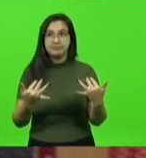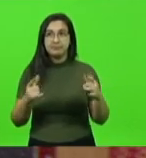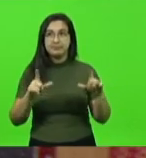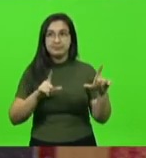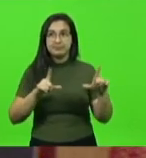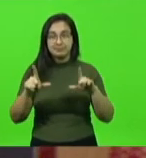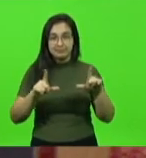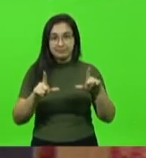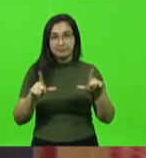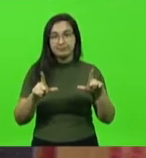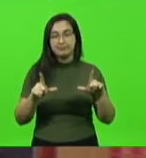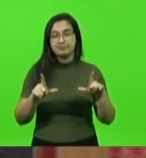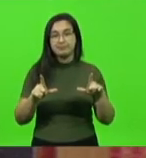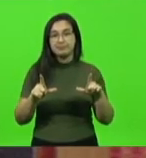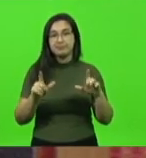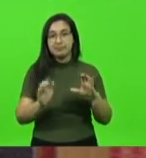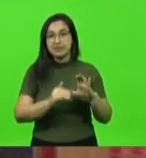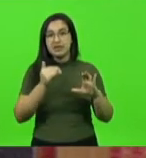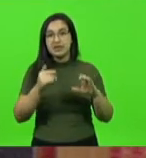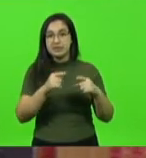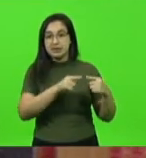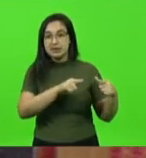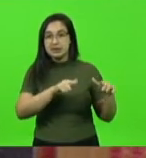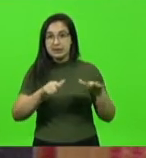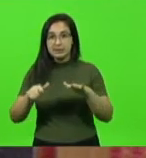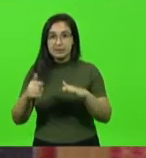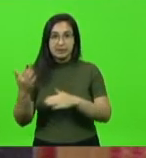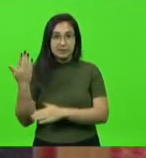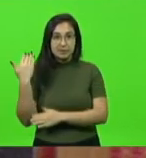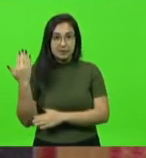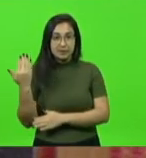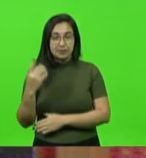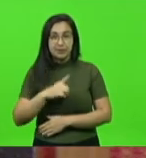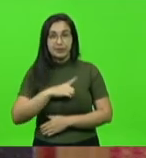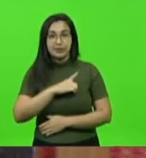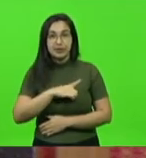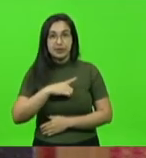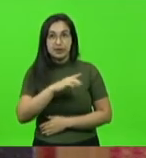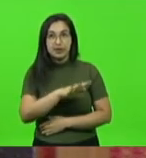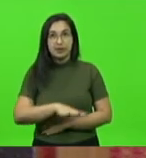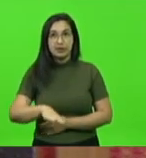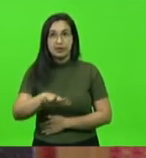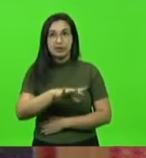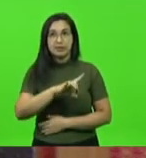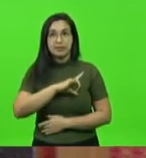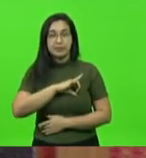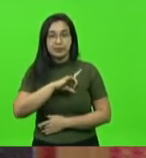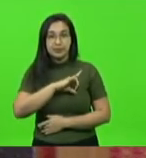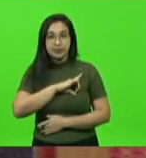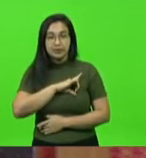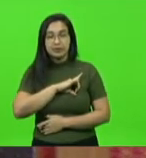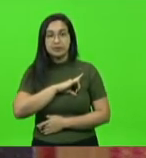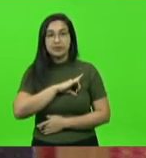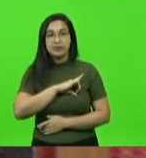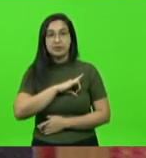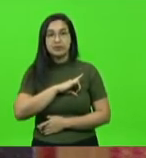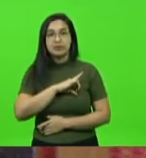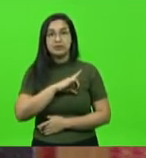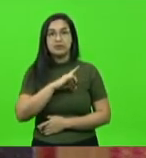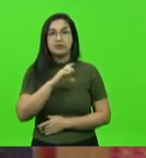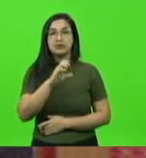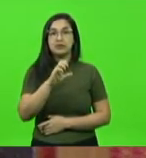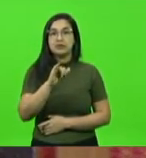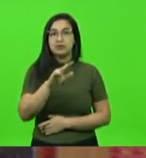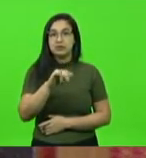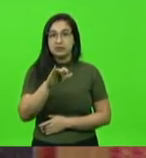eu recebi na semana que passou o delegado geral da da polícia civil de Santa Catarina Marcos